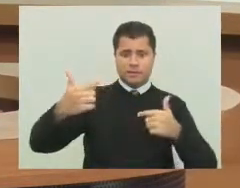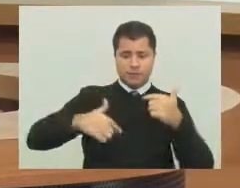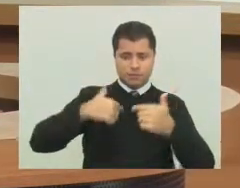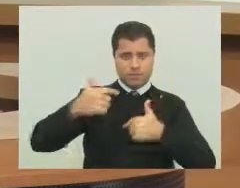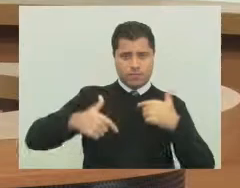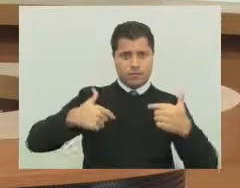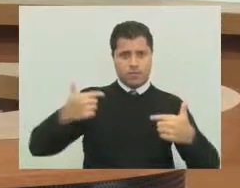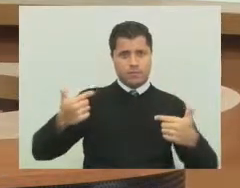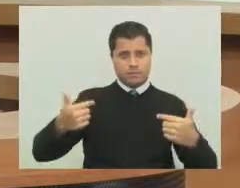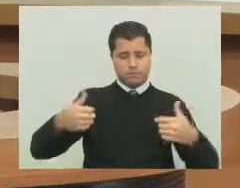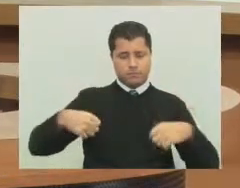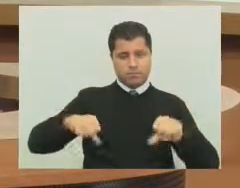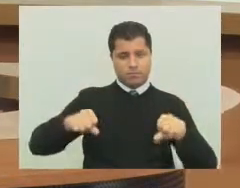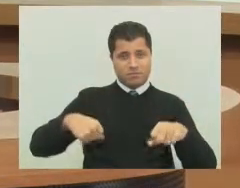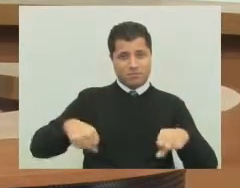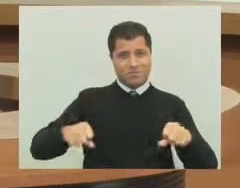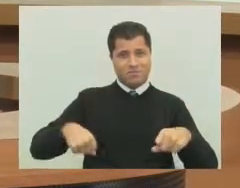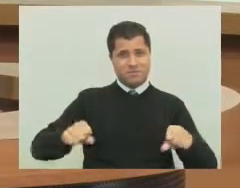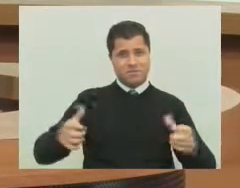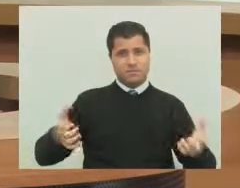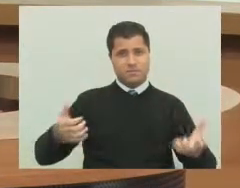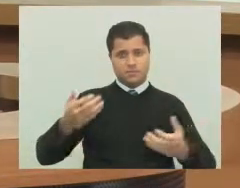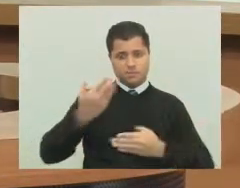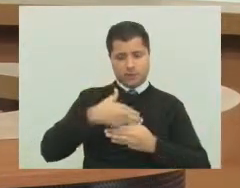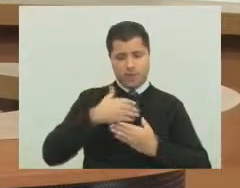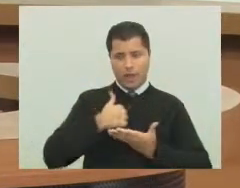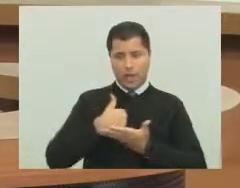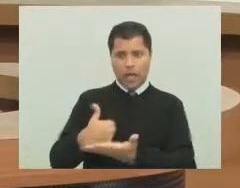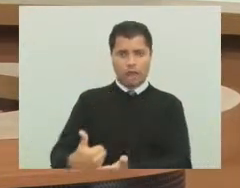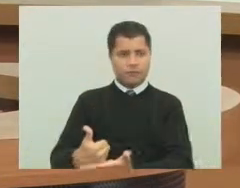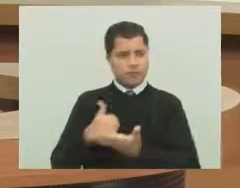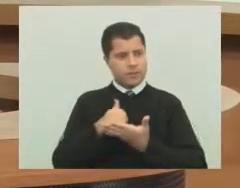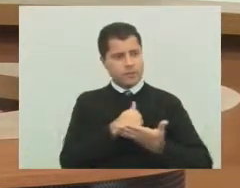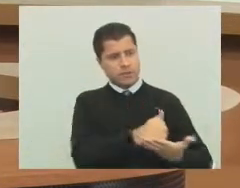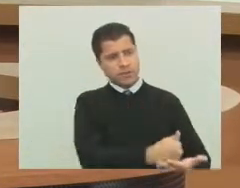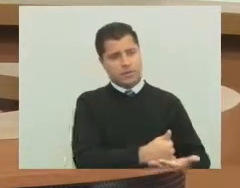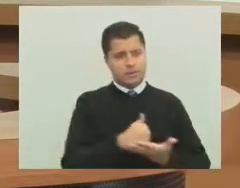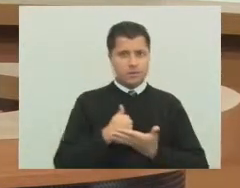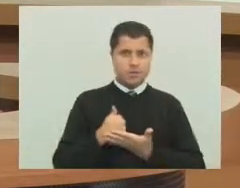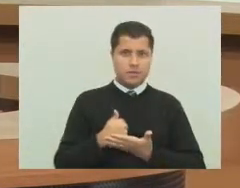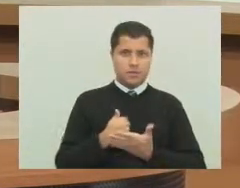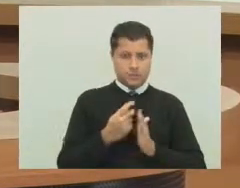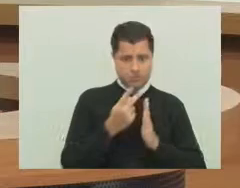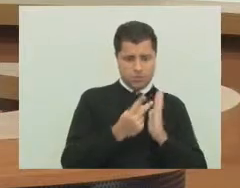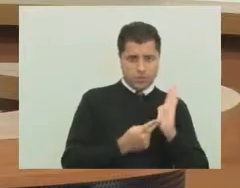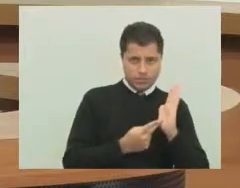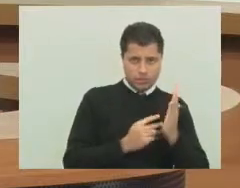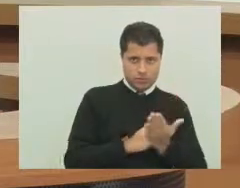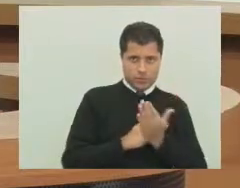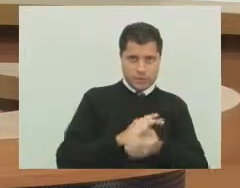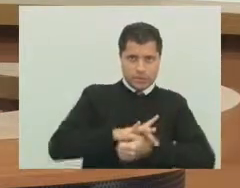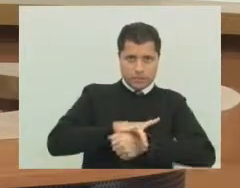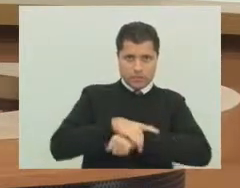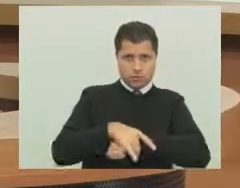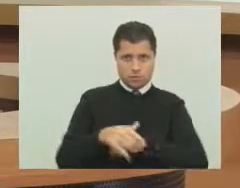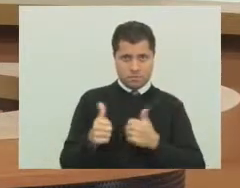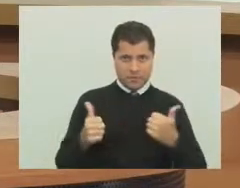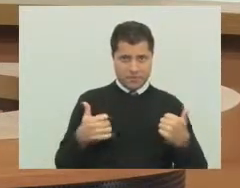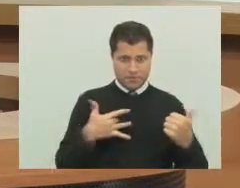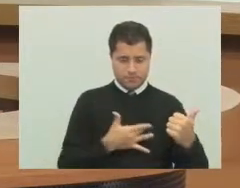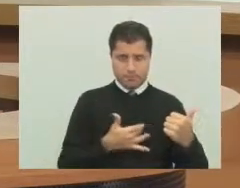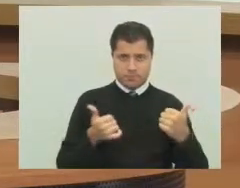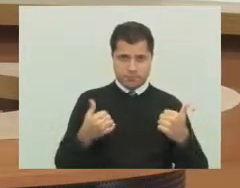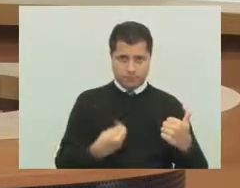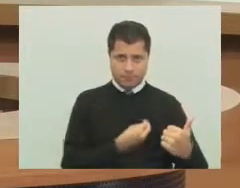projeto, um transporte que não é nada seguro. Nós sabemos